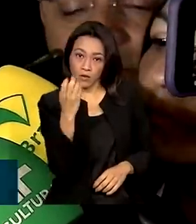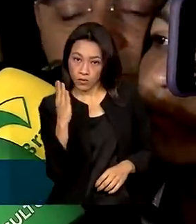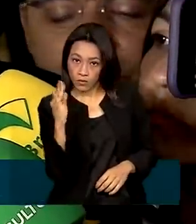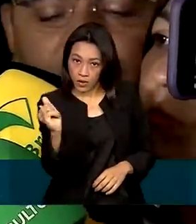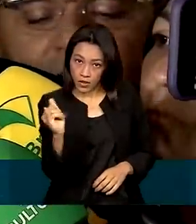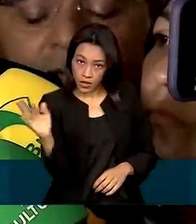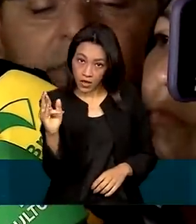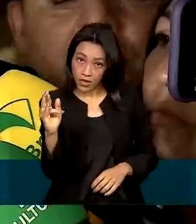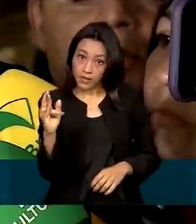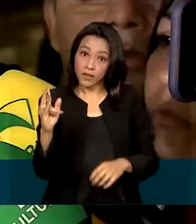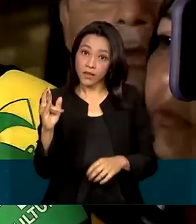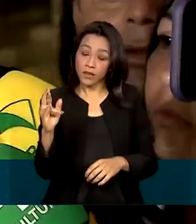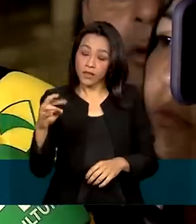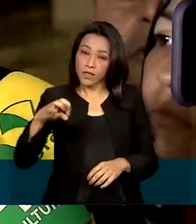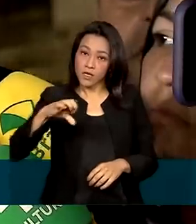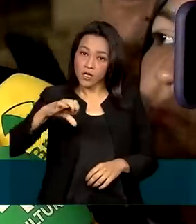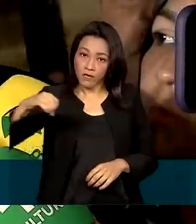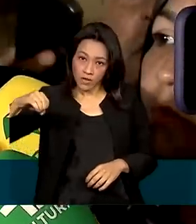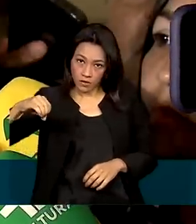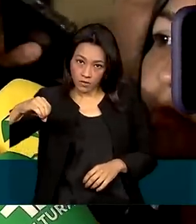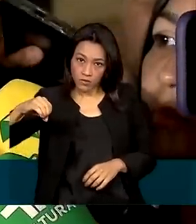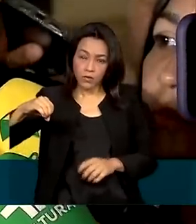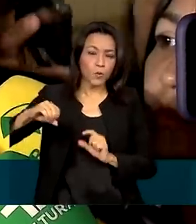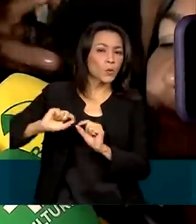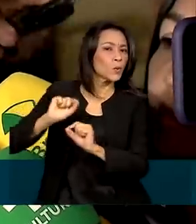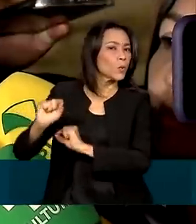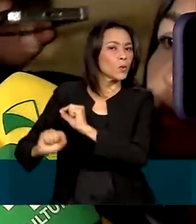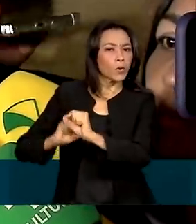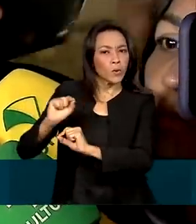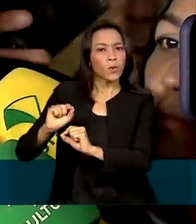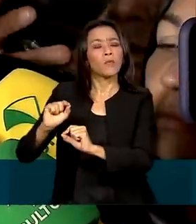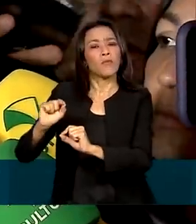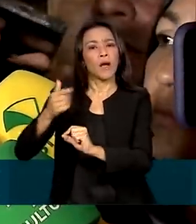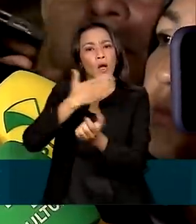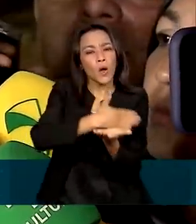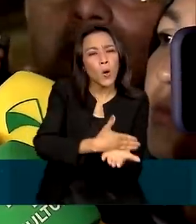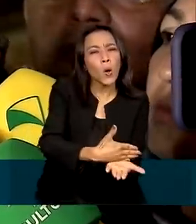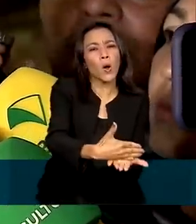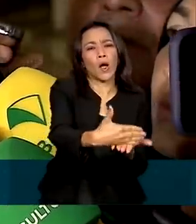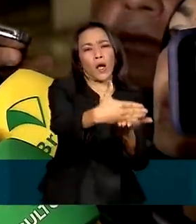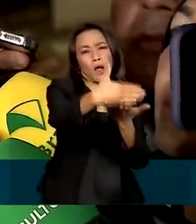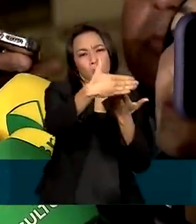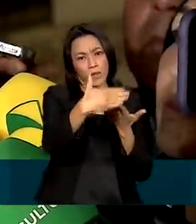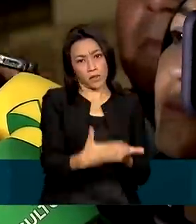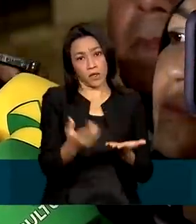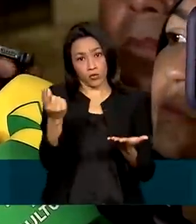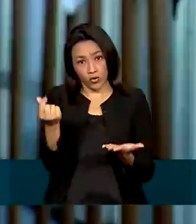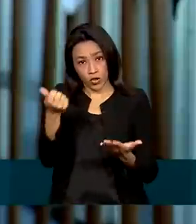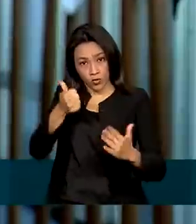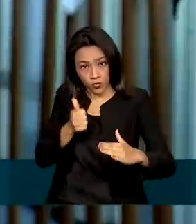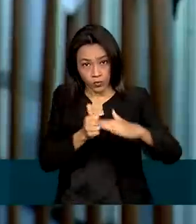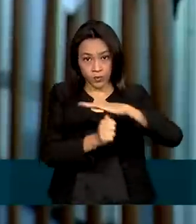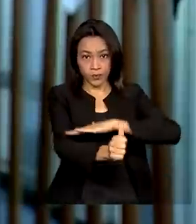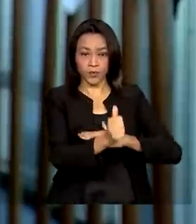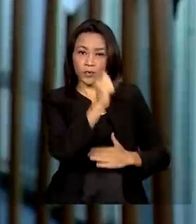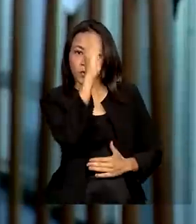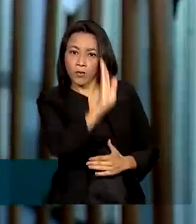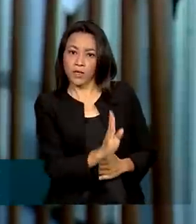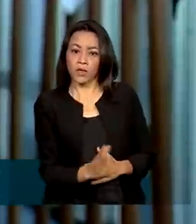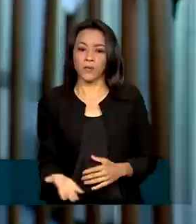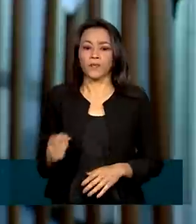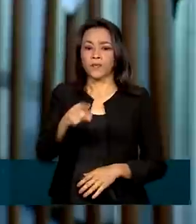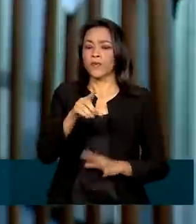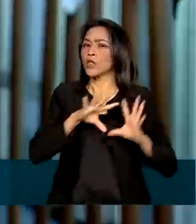para recomeçar um processo de reinvestimento no Brasil. De tudo o que foi